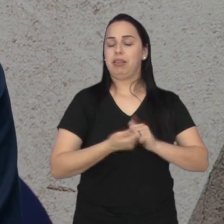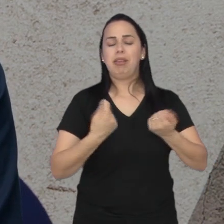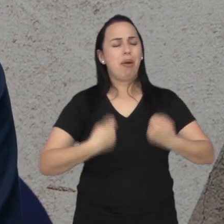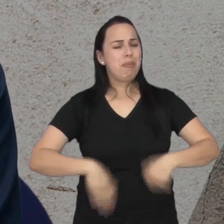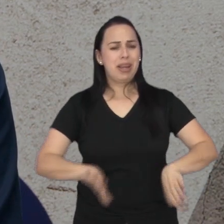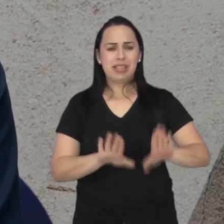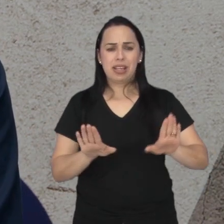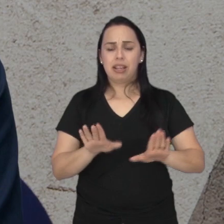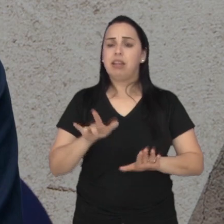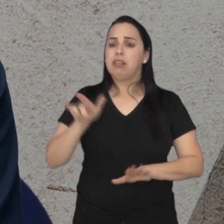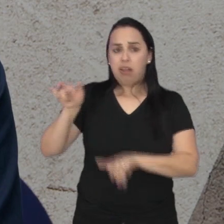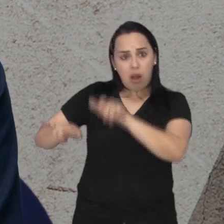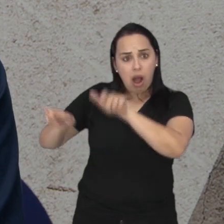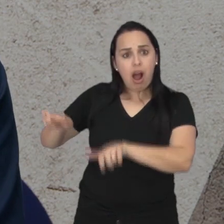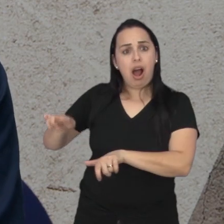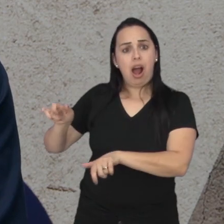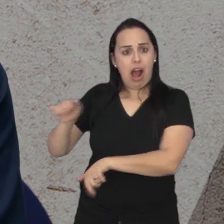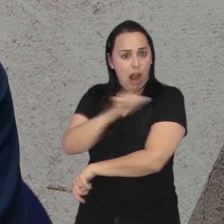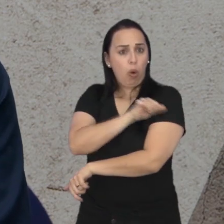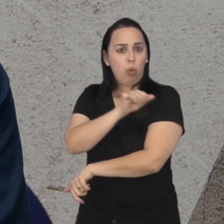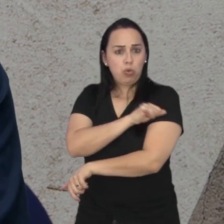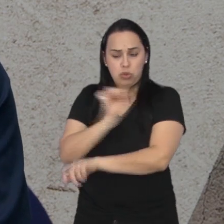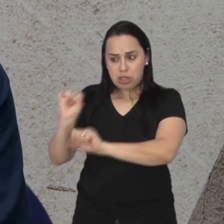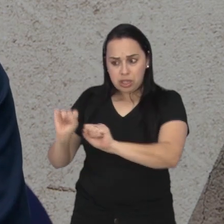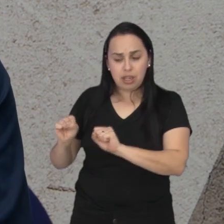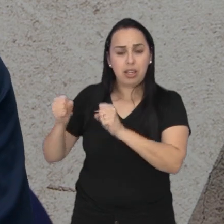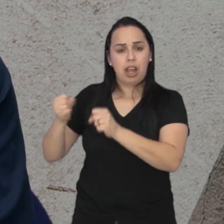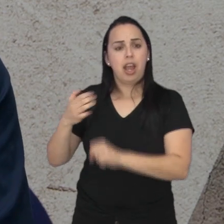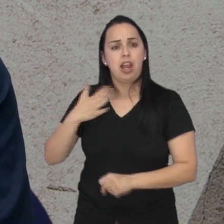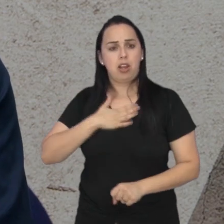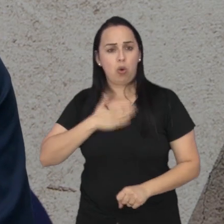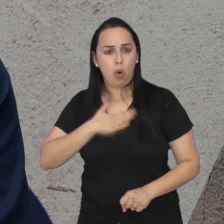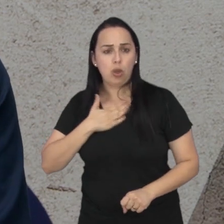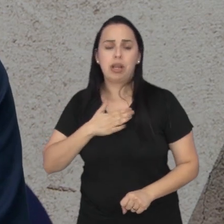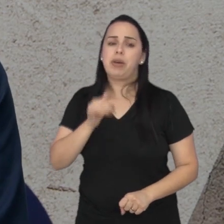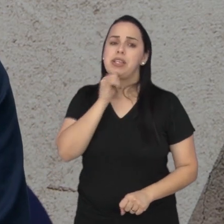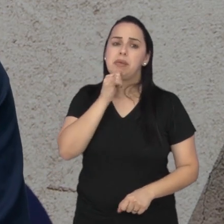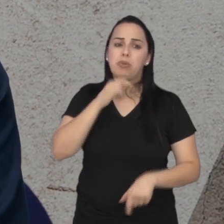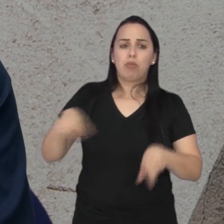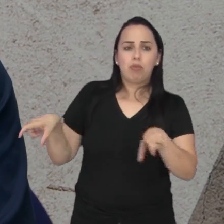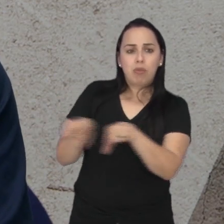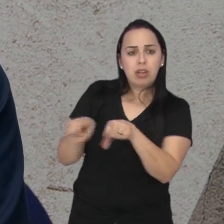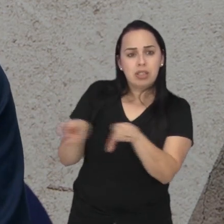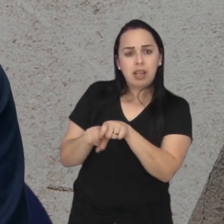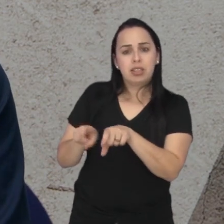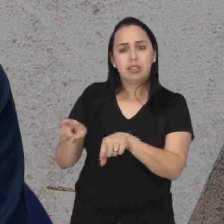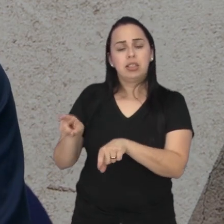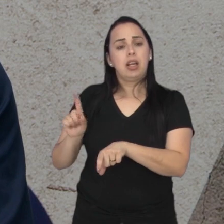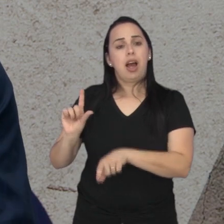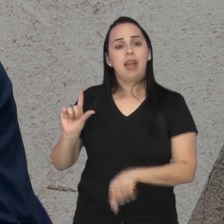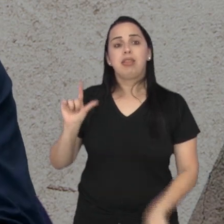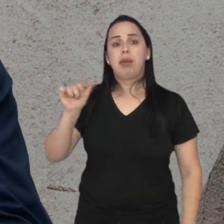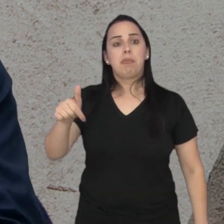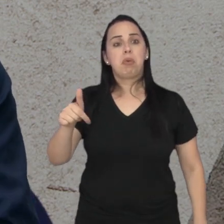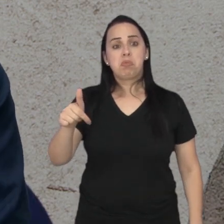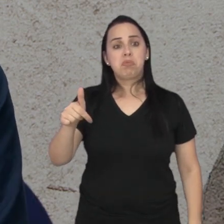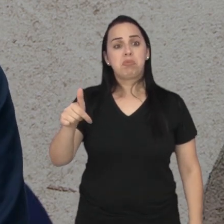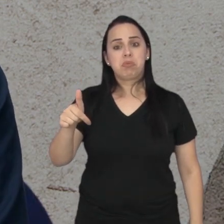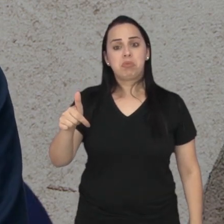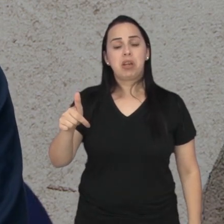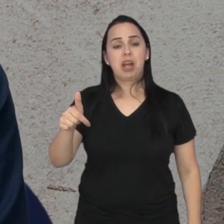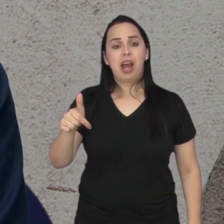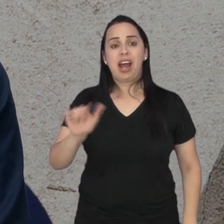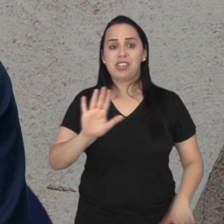exemplos de alunos que se dedicaram ali em alguma prática que ele gostava, por exemplo, um futsal, e foi absorvido